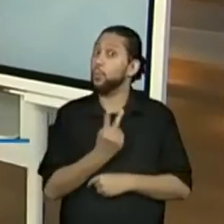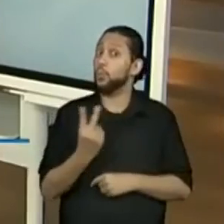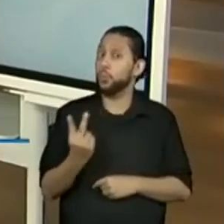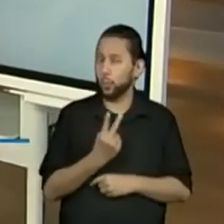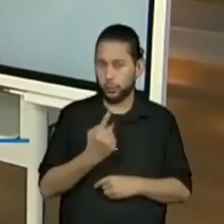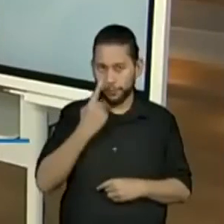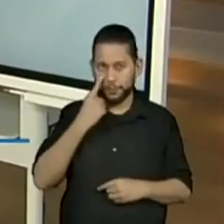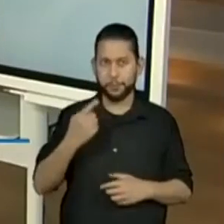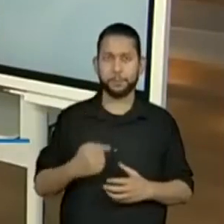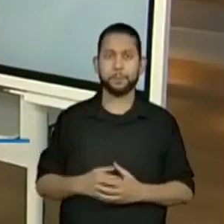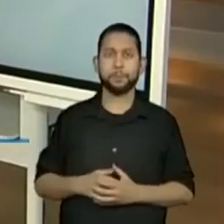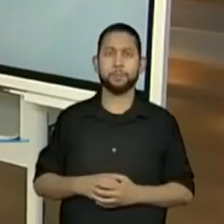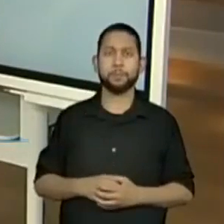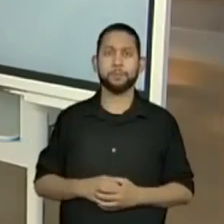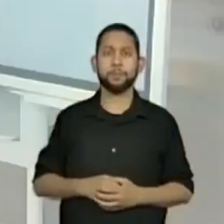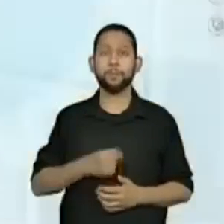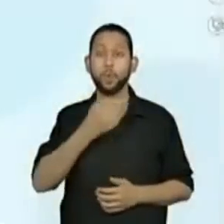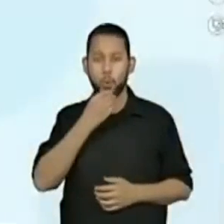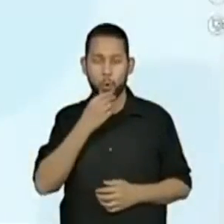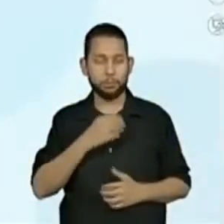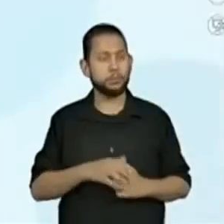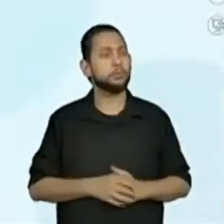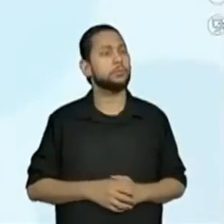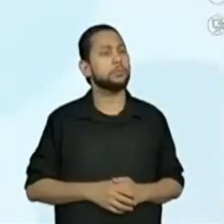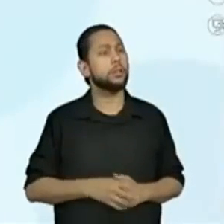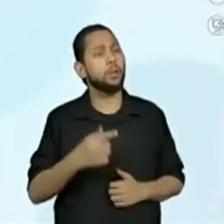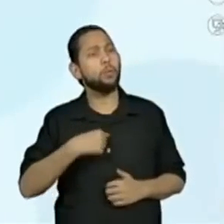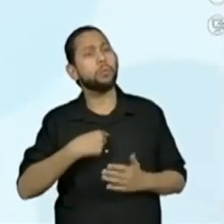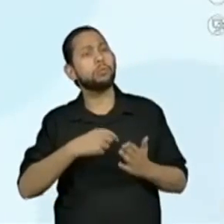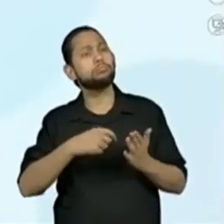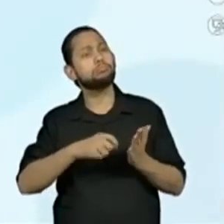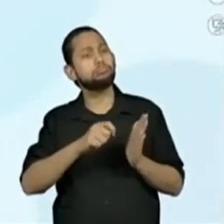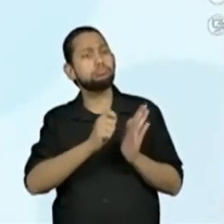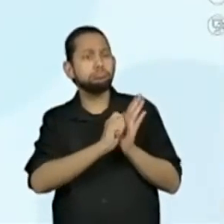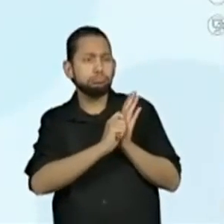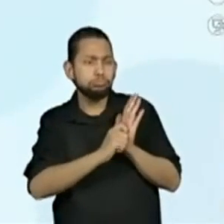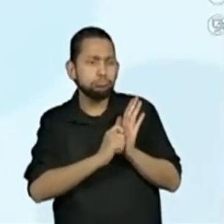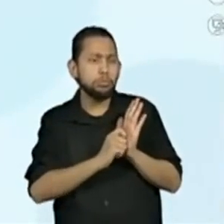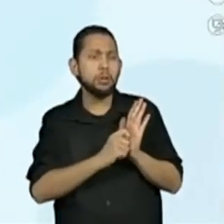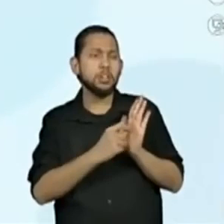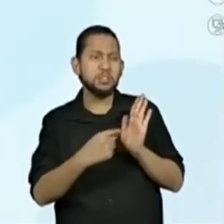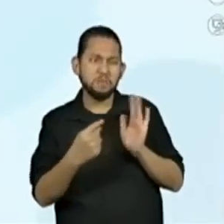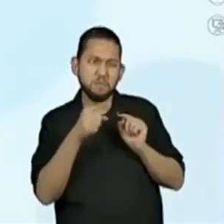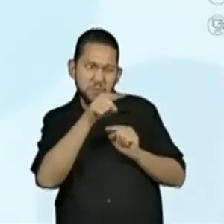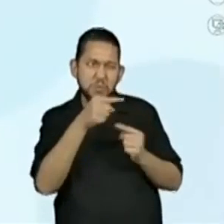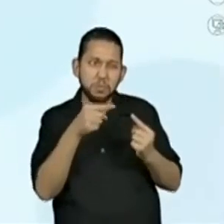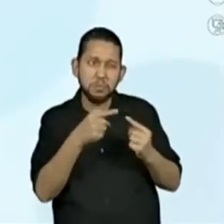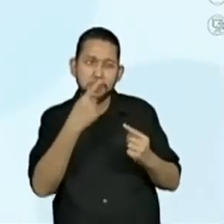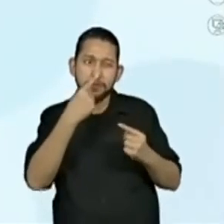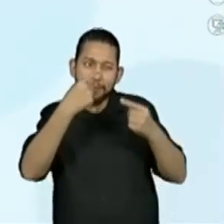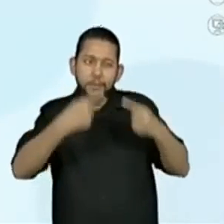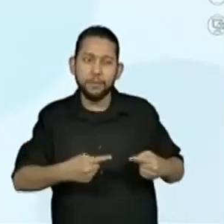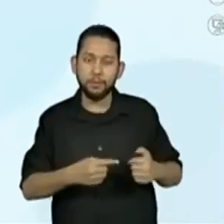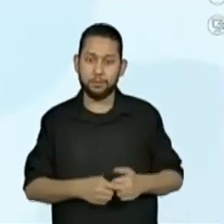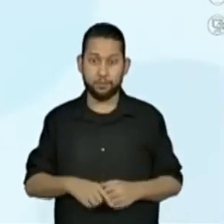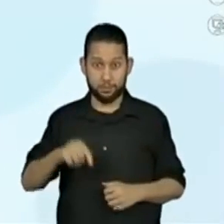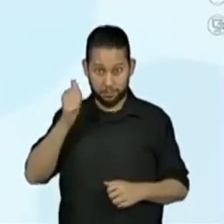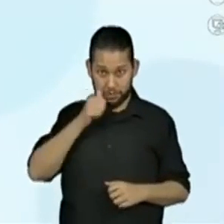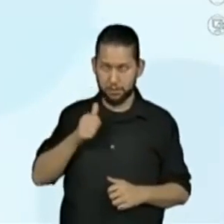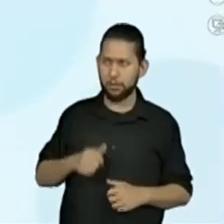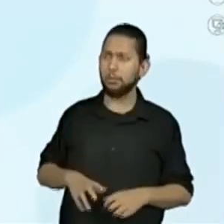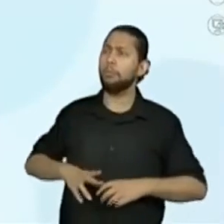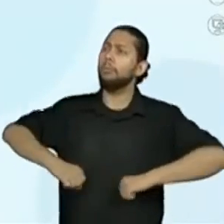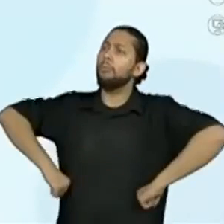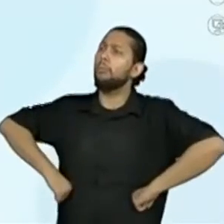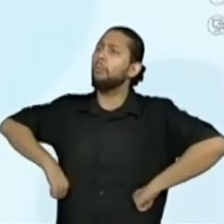lá? Diz o Gabriel. Vou escrever um desafio para você, a Natália. Qual